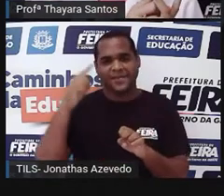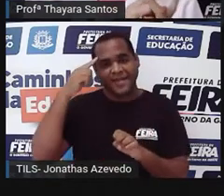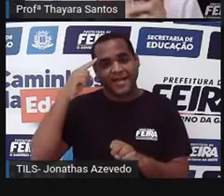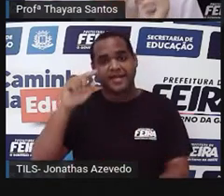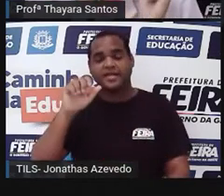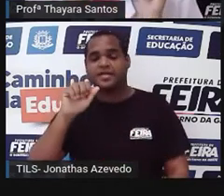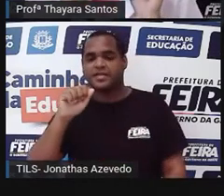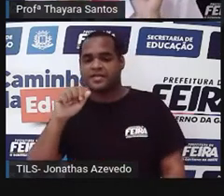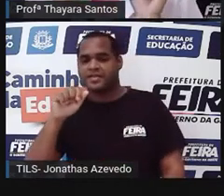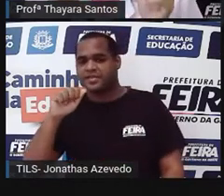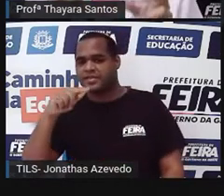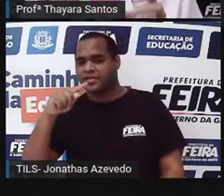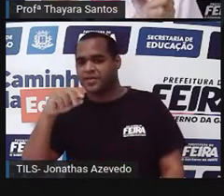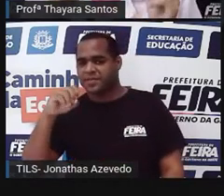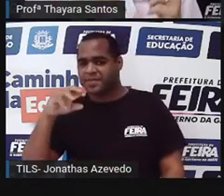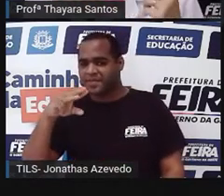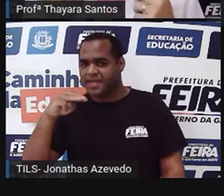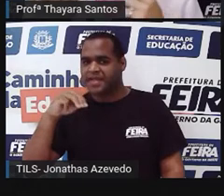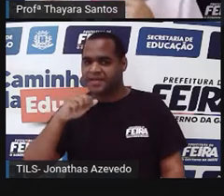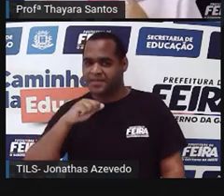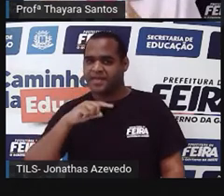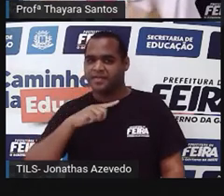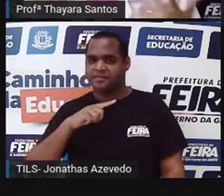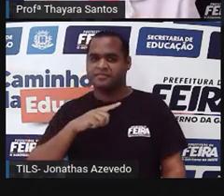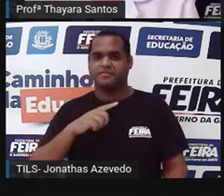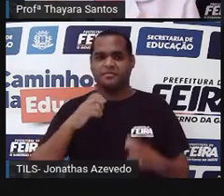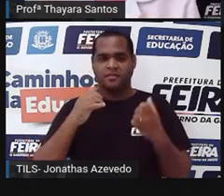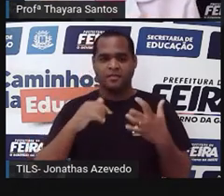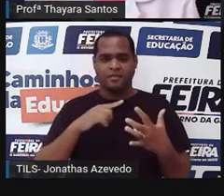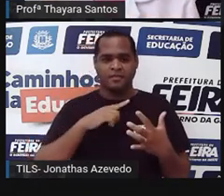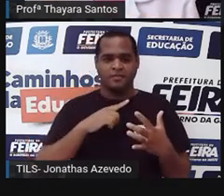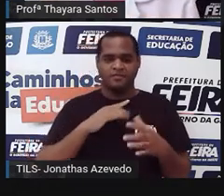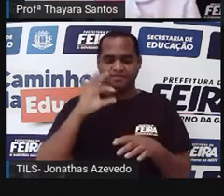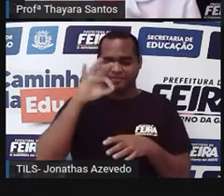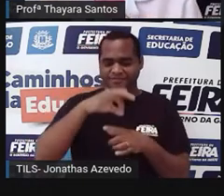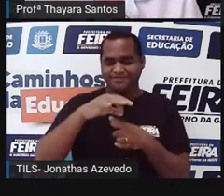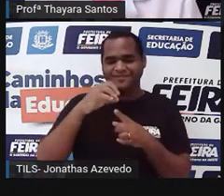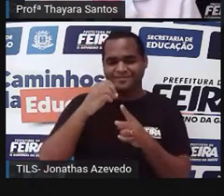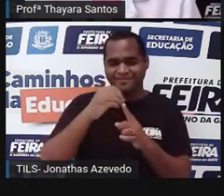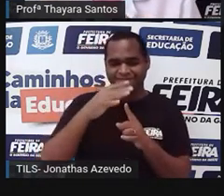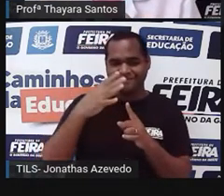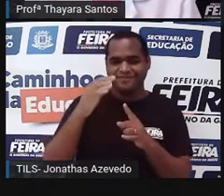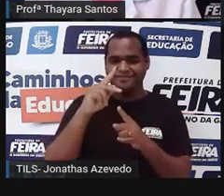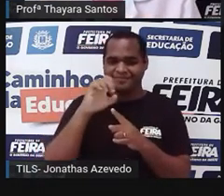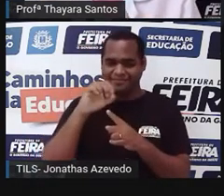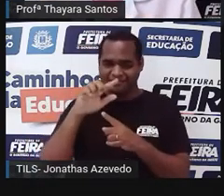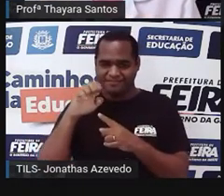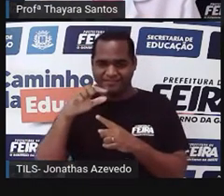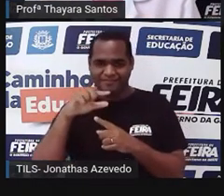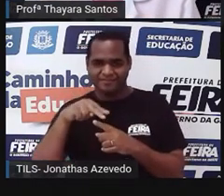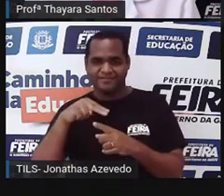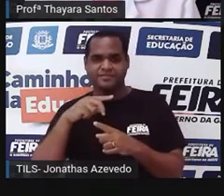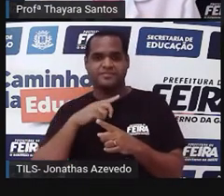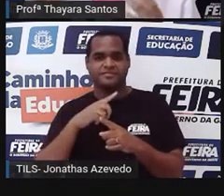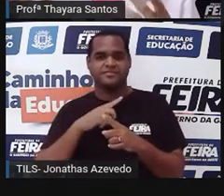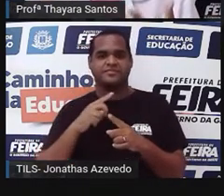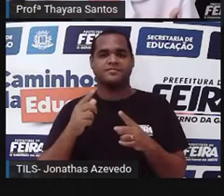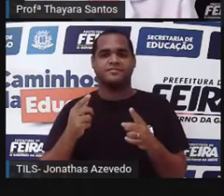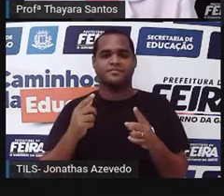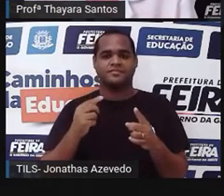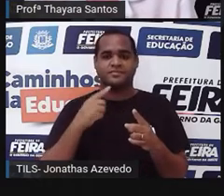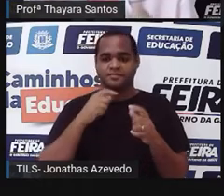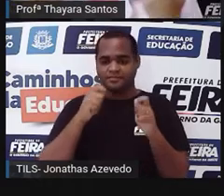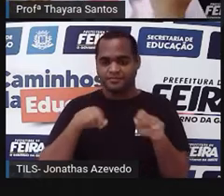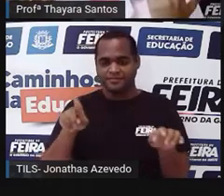estróbilo que estava lá ou com o grão de pólen ou com a osfera e ela não tinha o... ela não